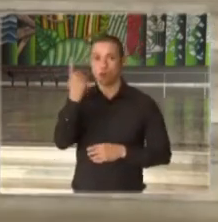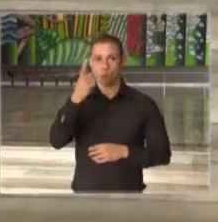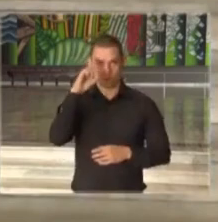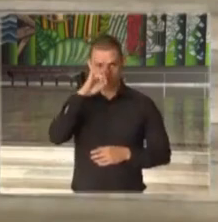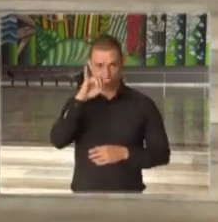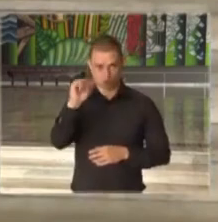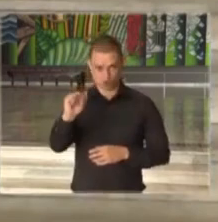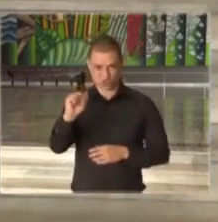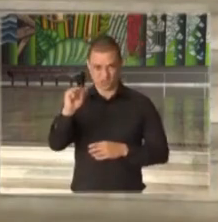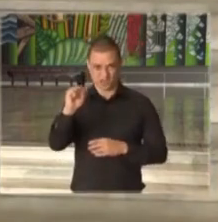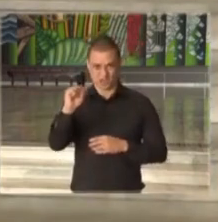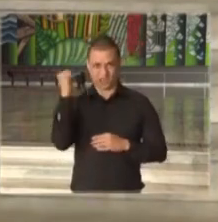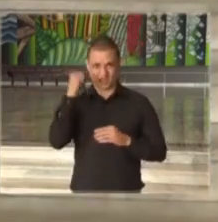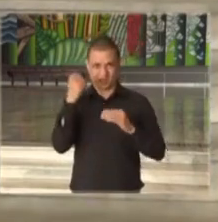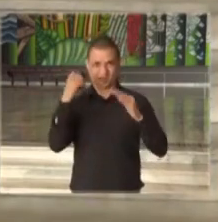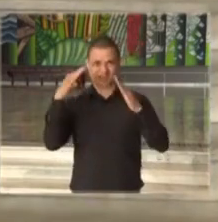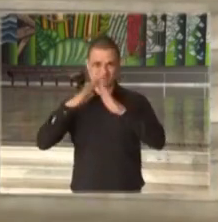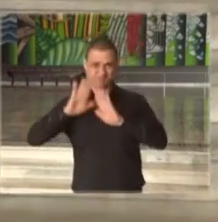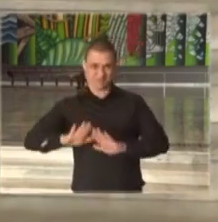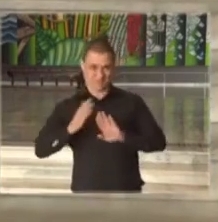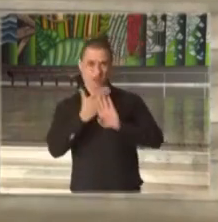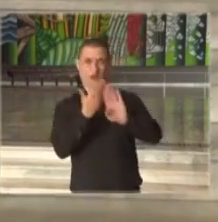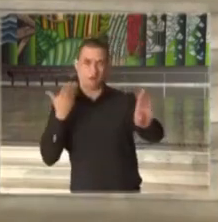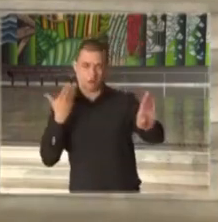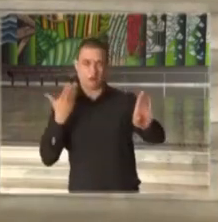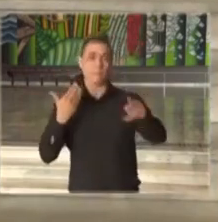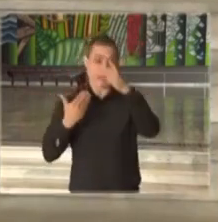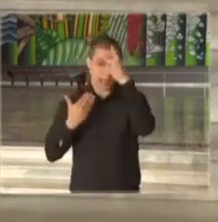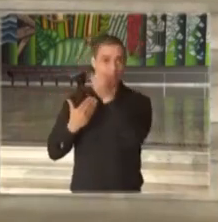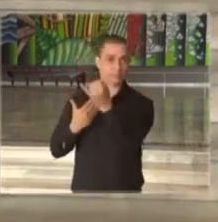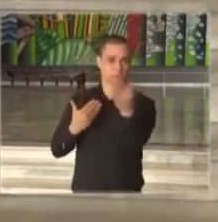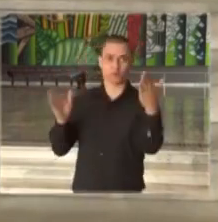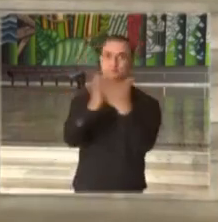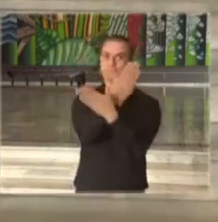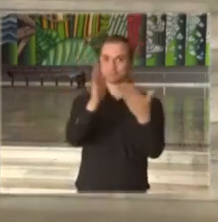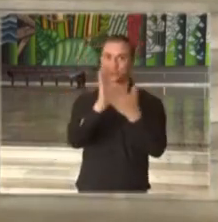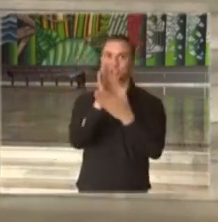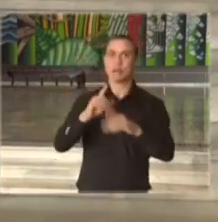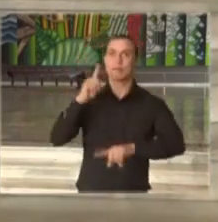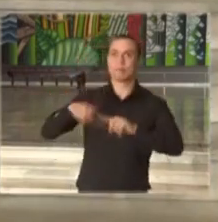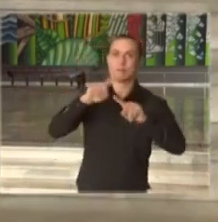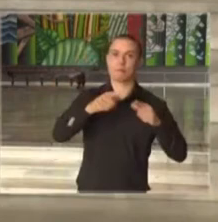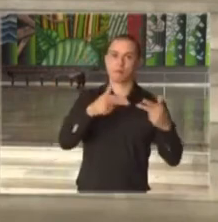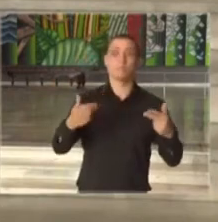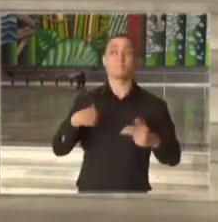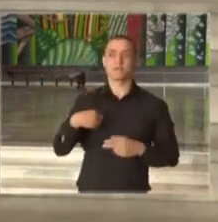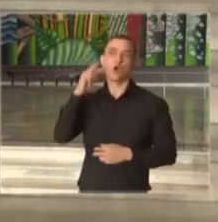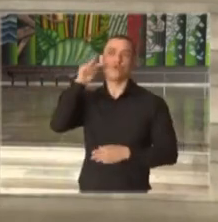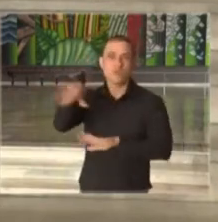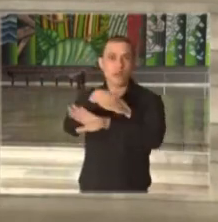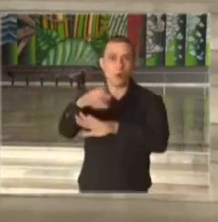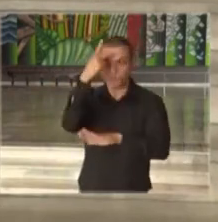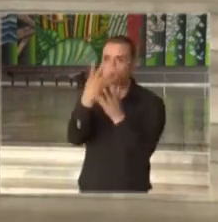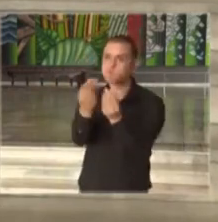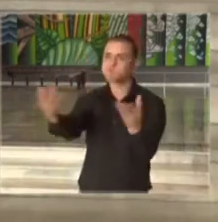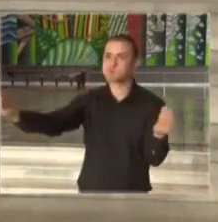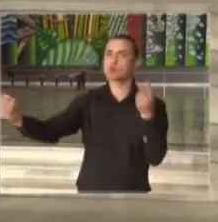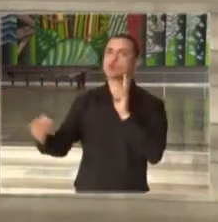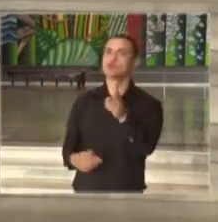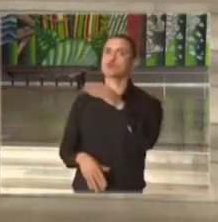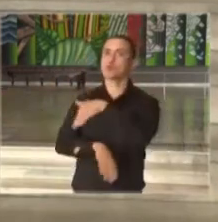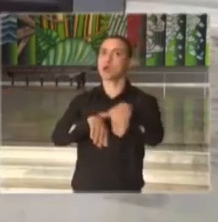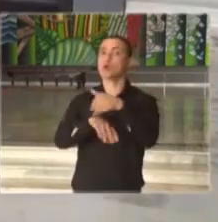já são alguns dias de restrição para a população. A gente ainda vê muita gente nas ruas. Eu queria que o senhor me fizesse uma